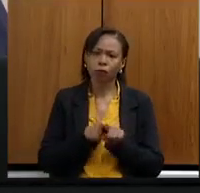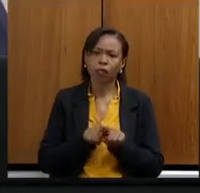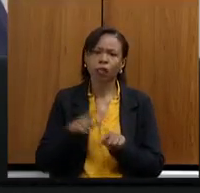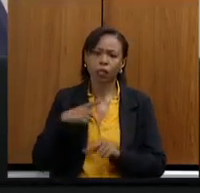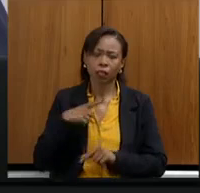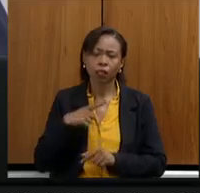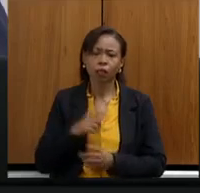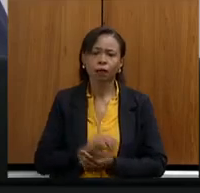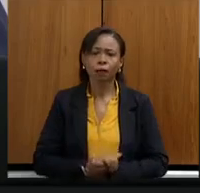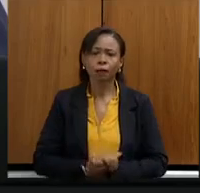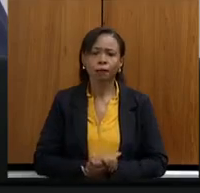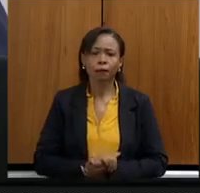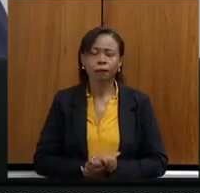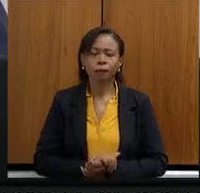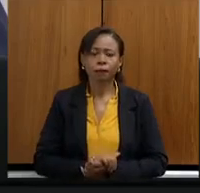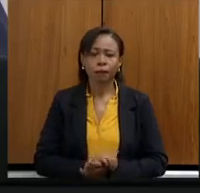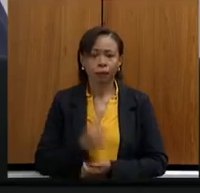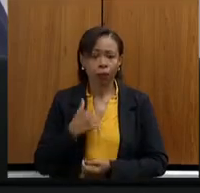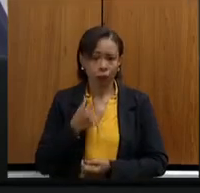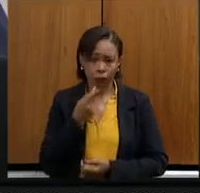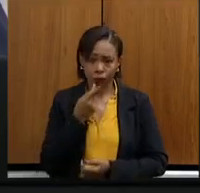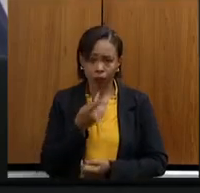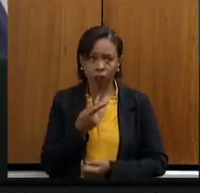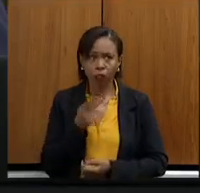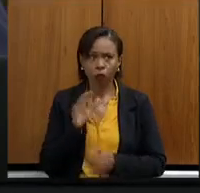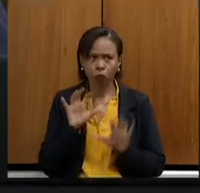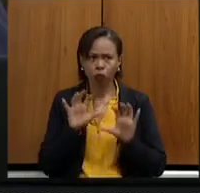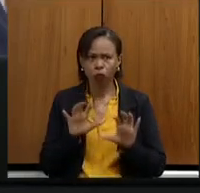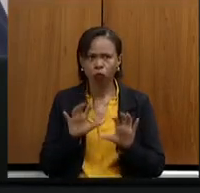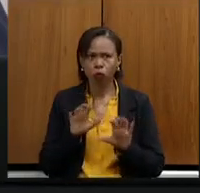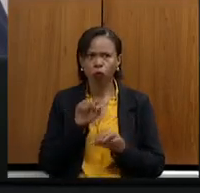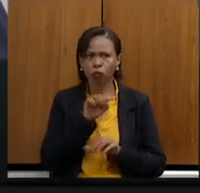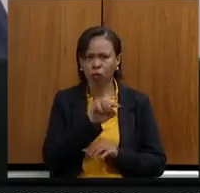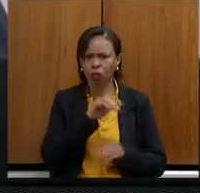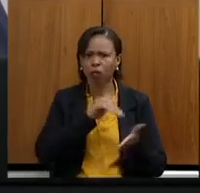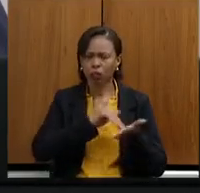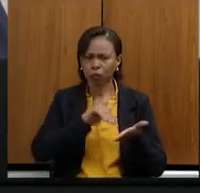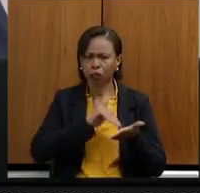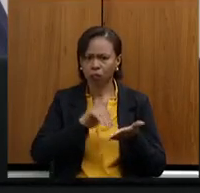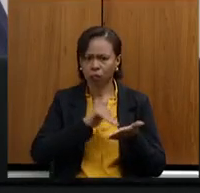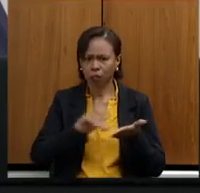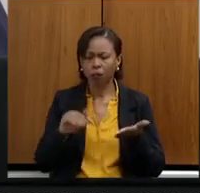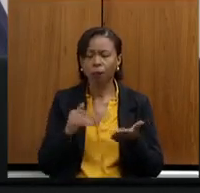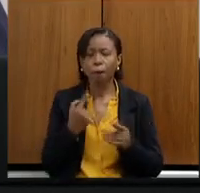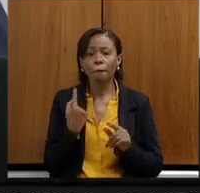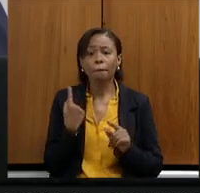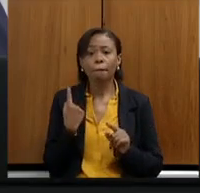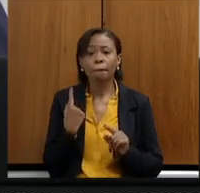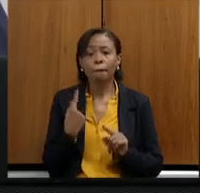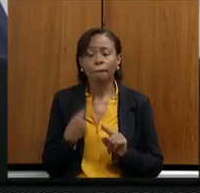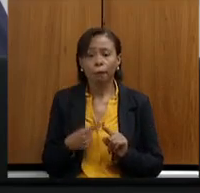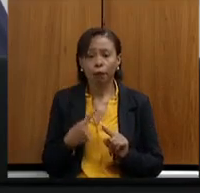eu só disse isso em relação à secretária, porque, mais uma vez,